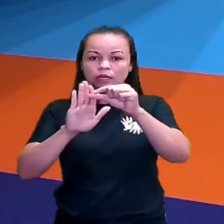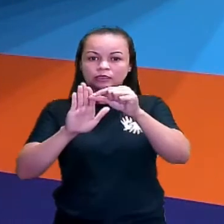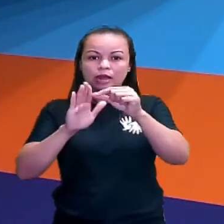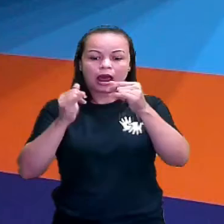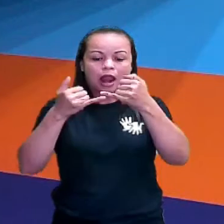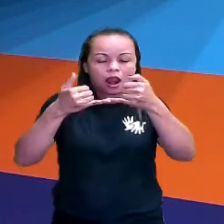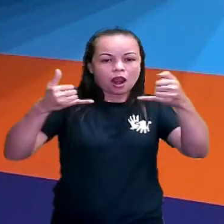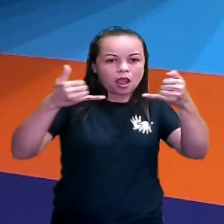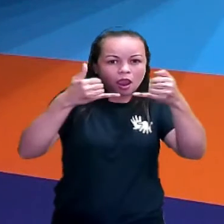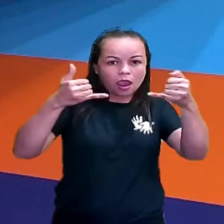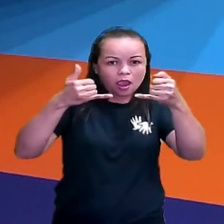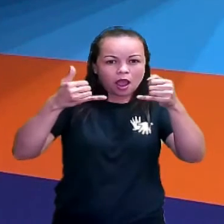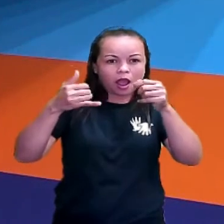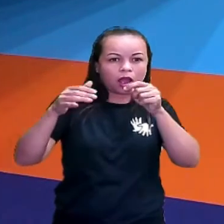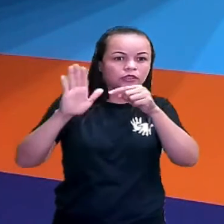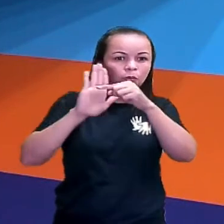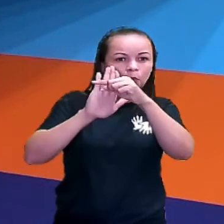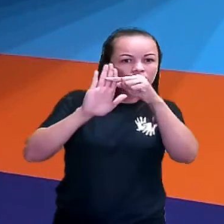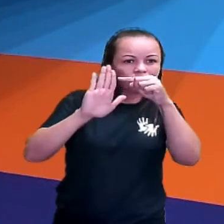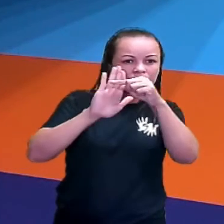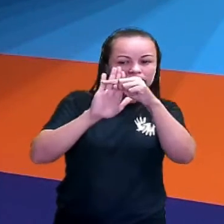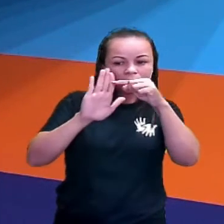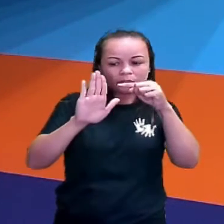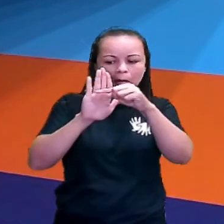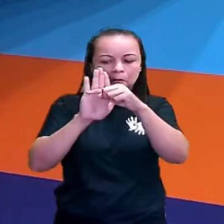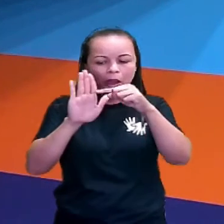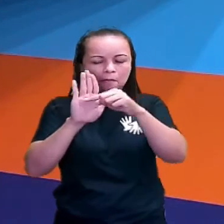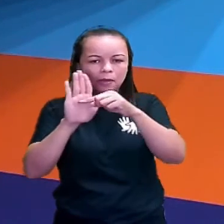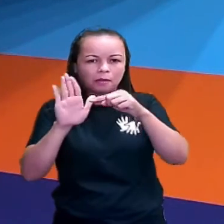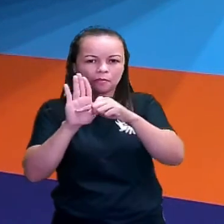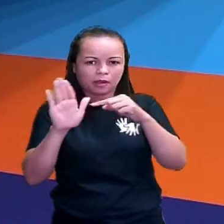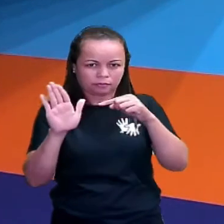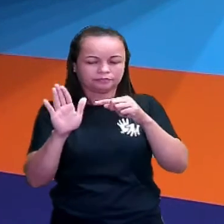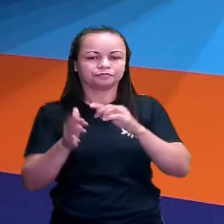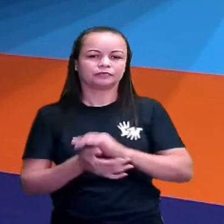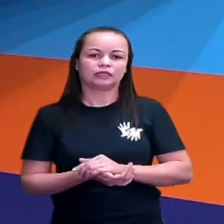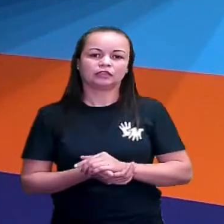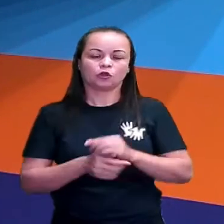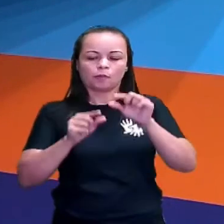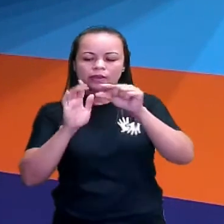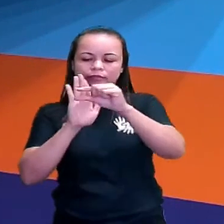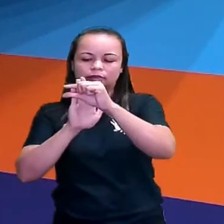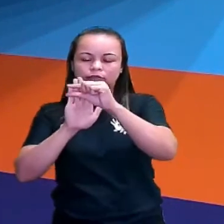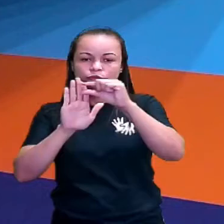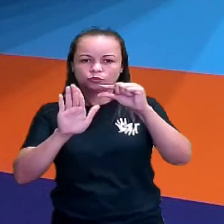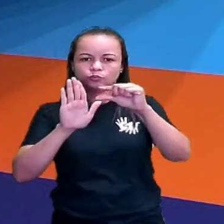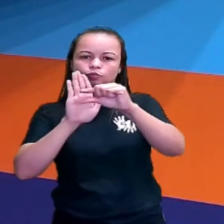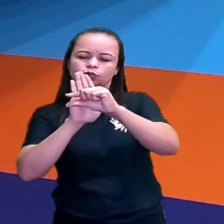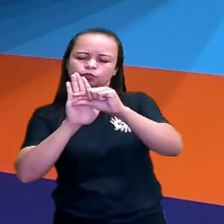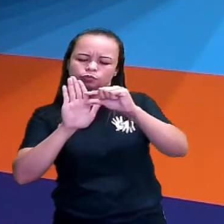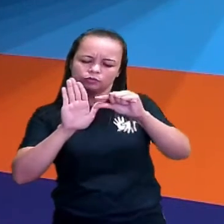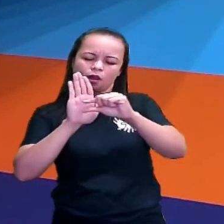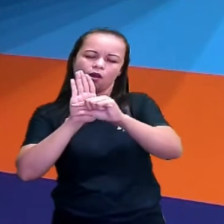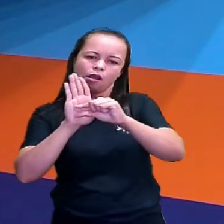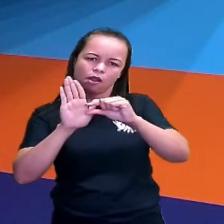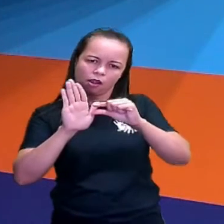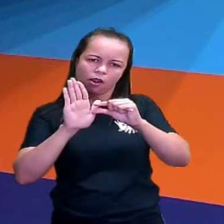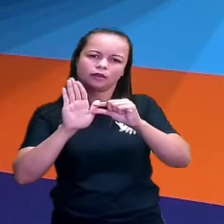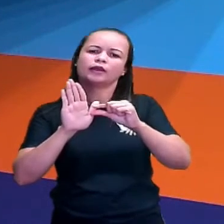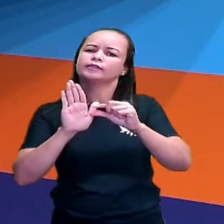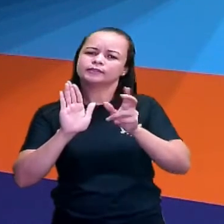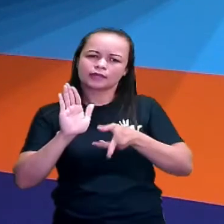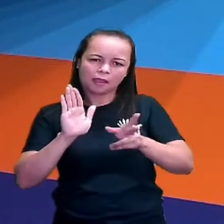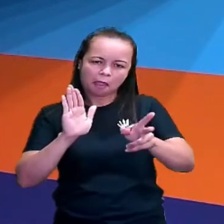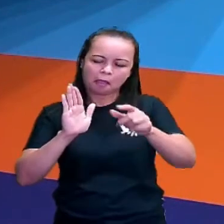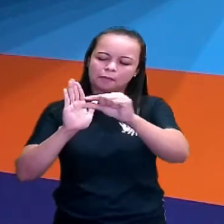baixo. Isso mesmo, tá? Então, eu vou começar a leitura aqui. E depois a gente vai para essa linha.